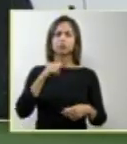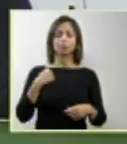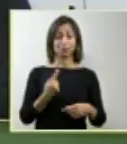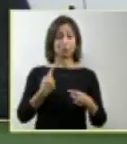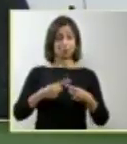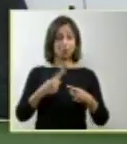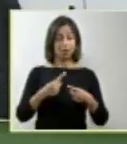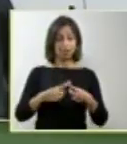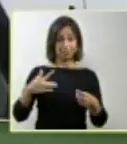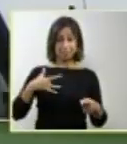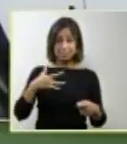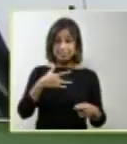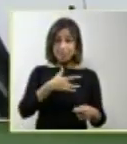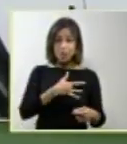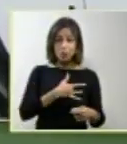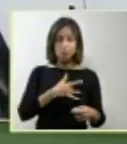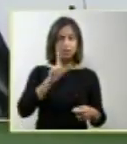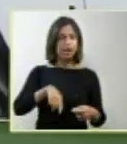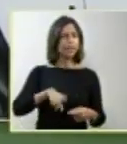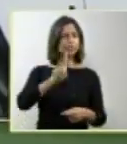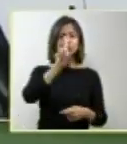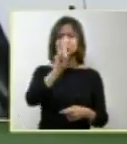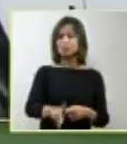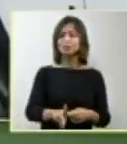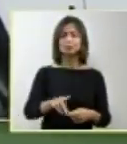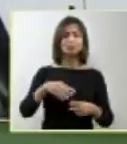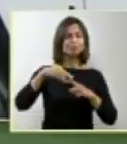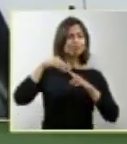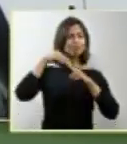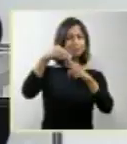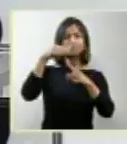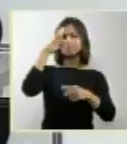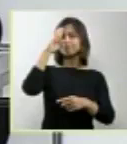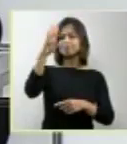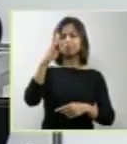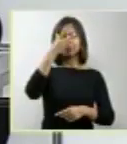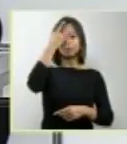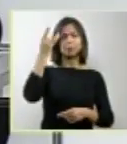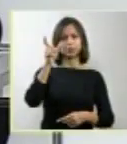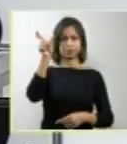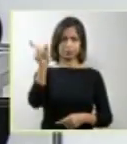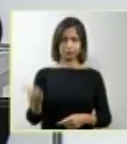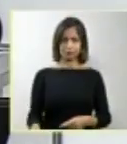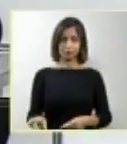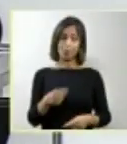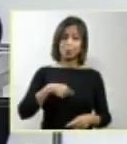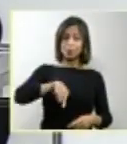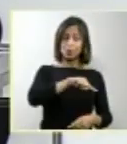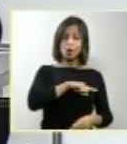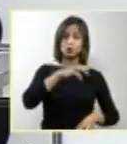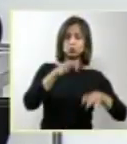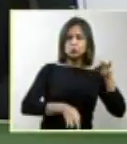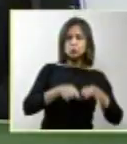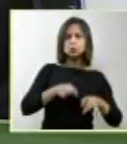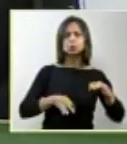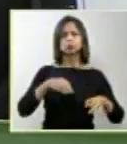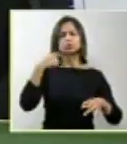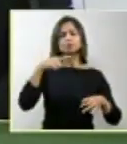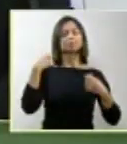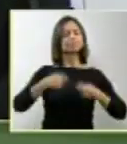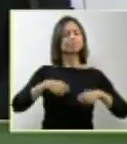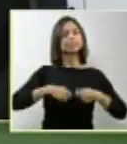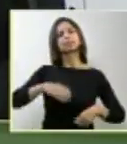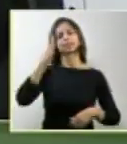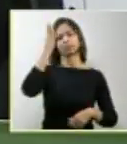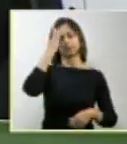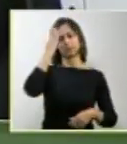direito fundamental do cidadão. E, se nós formos à Carta da República,